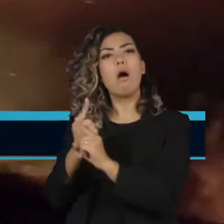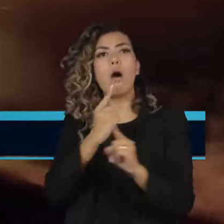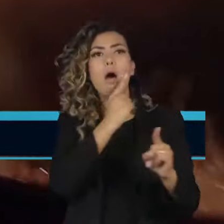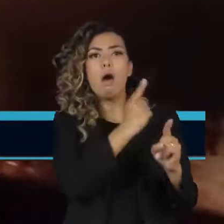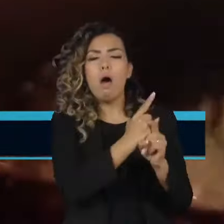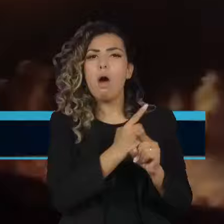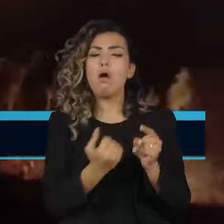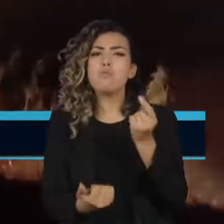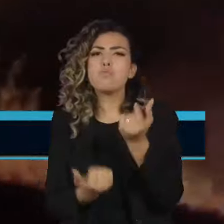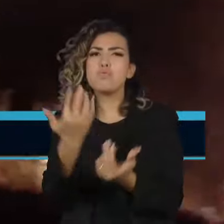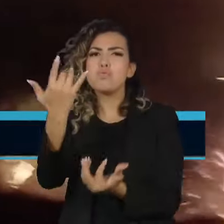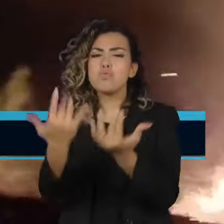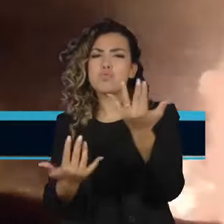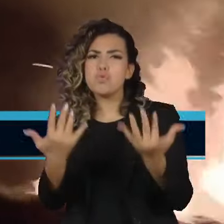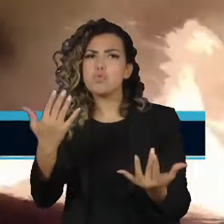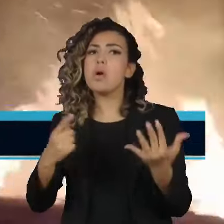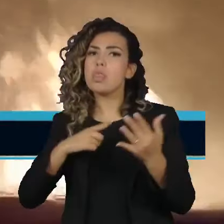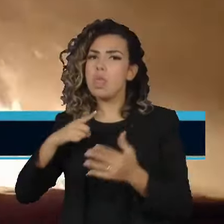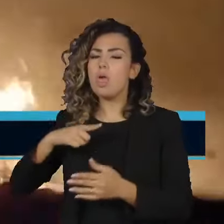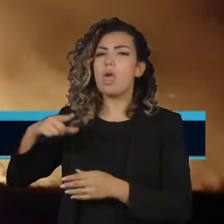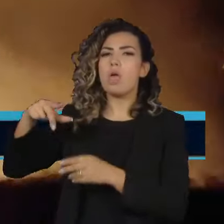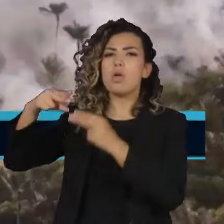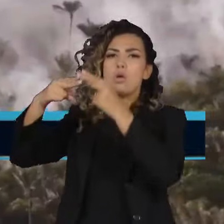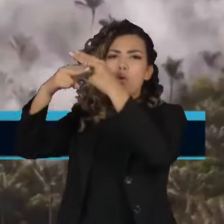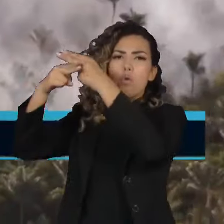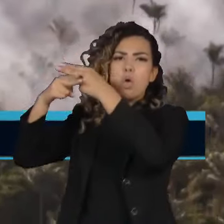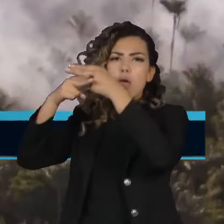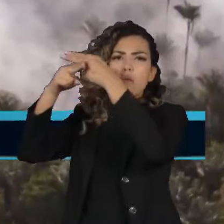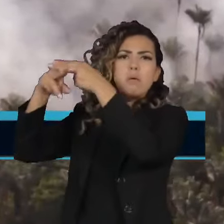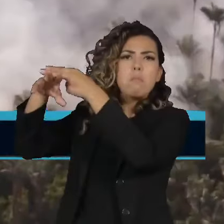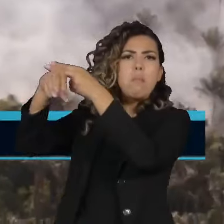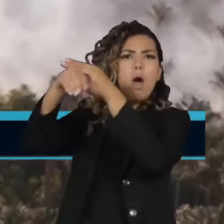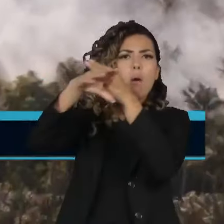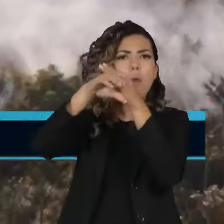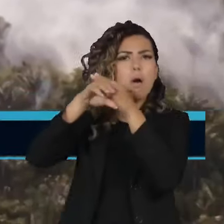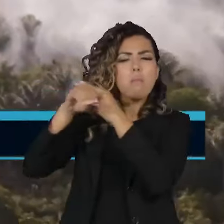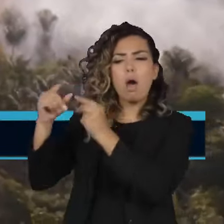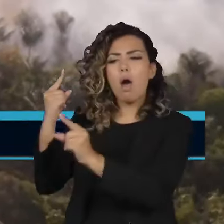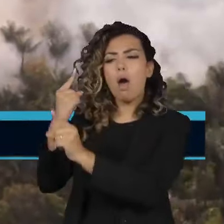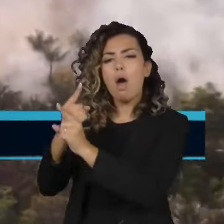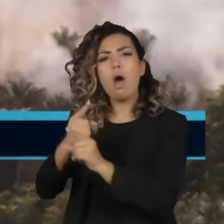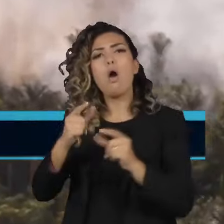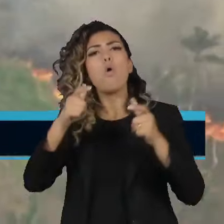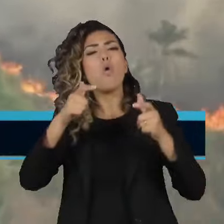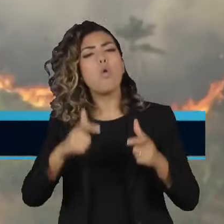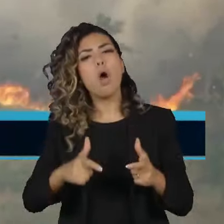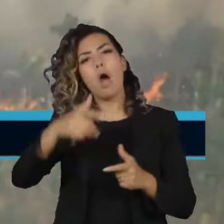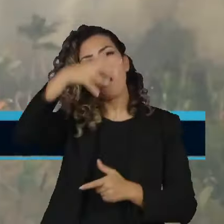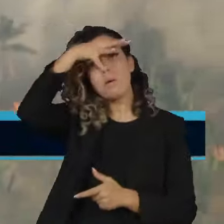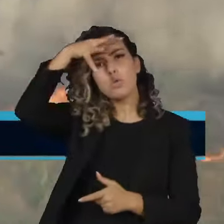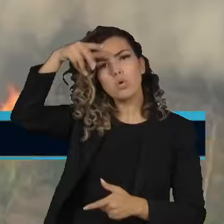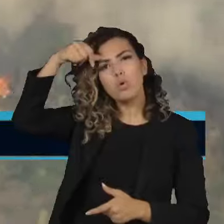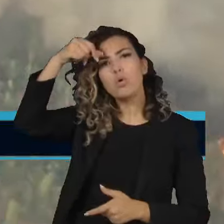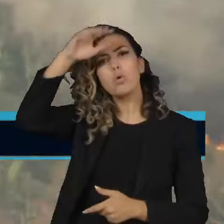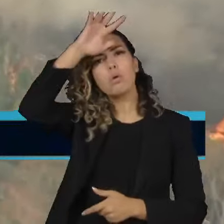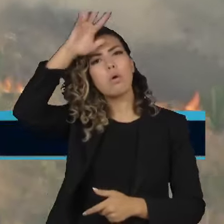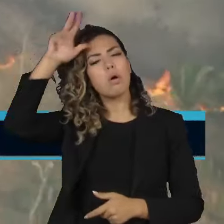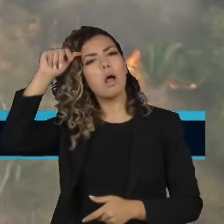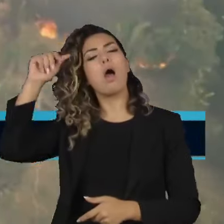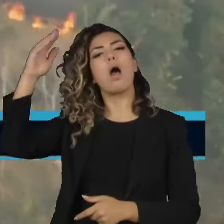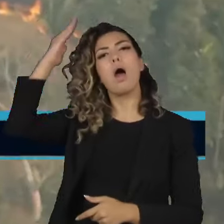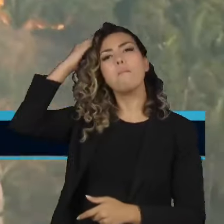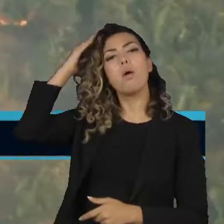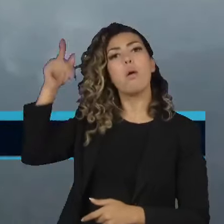Instituto Nacional de Pesquisas Espaciais, o INPE, Mato Grosso, Pará e Amazonas foram os estados que mais